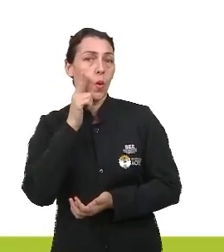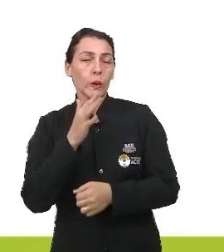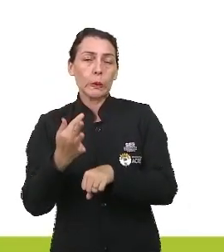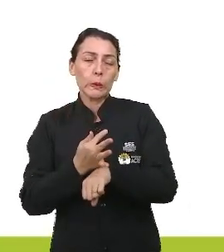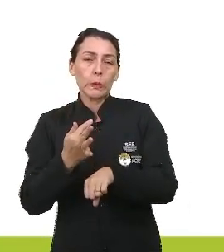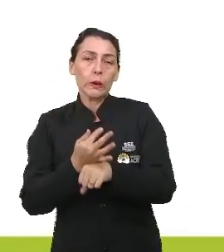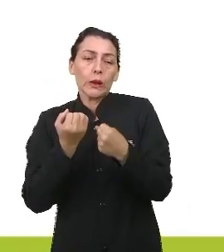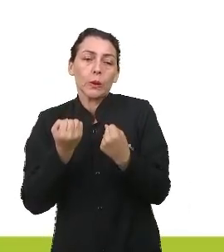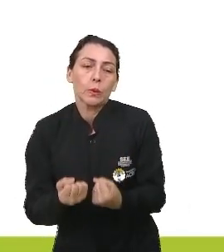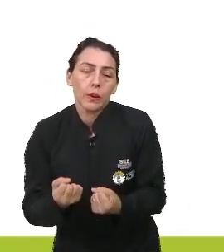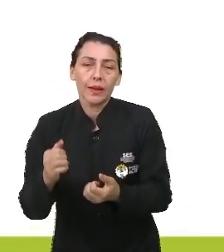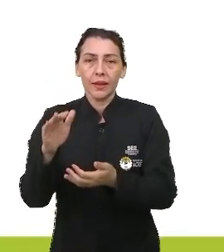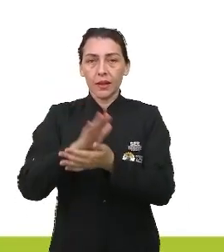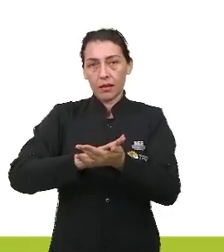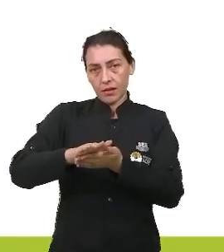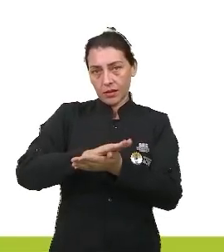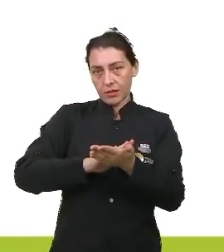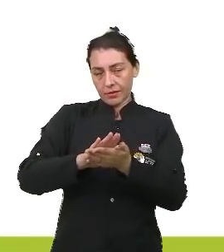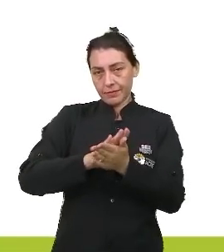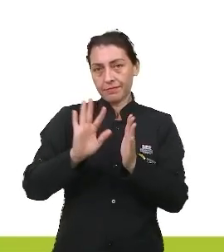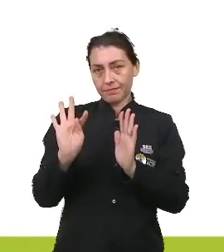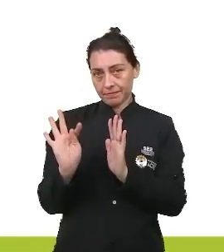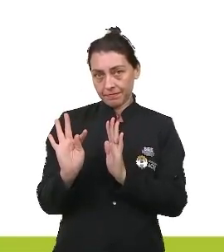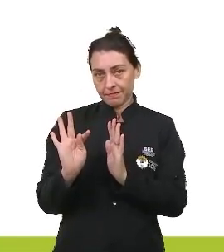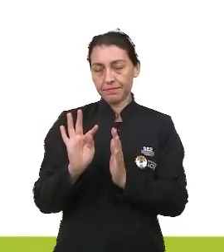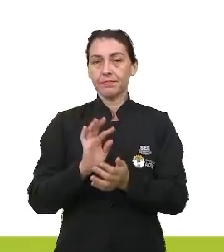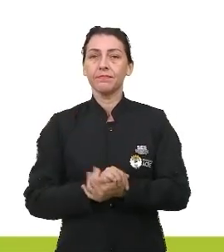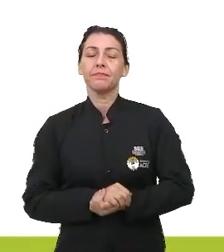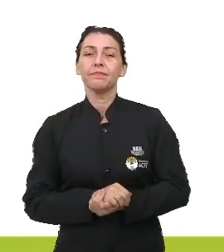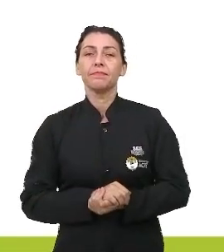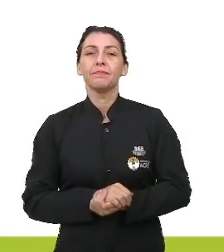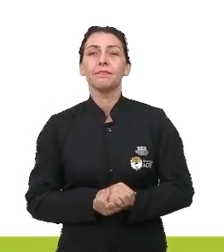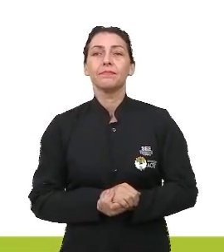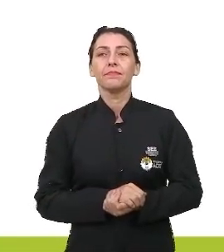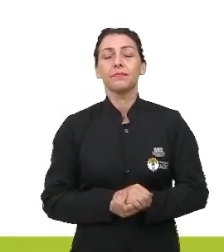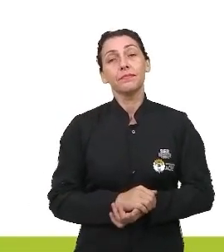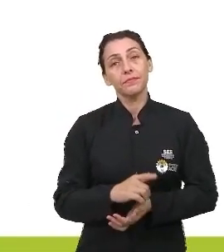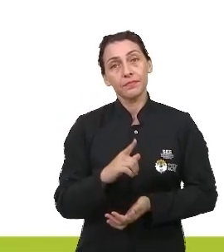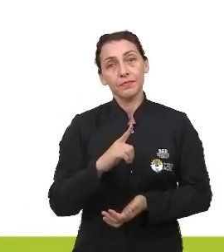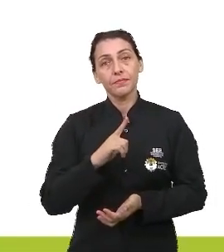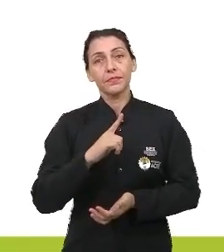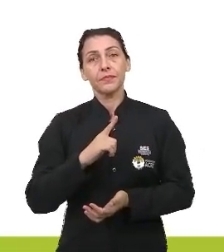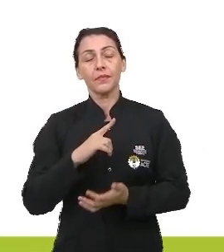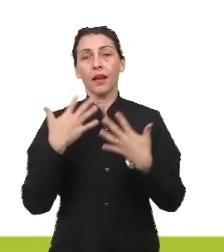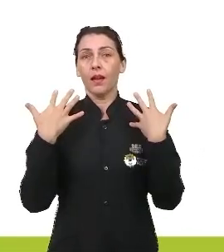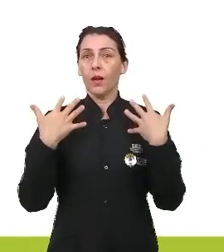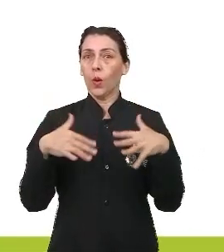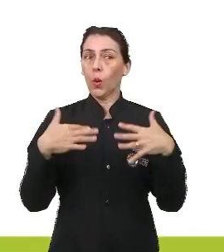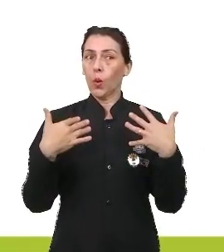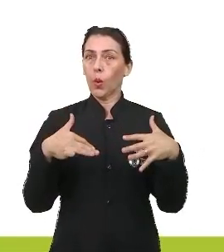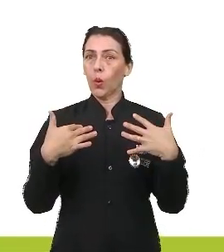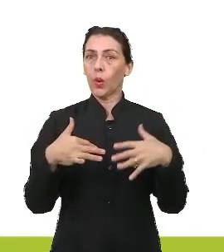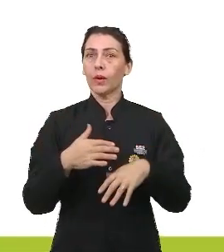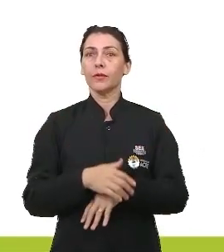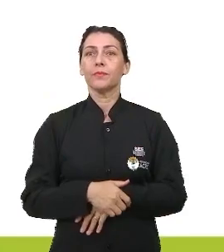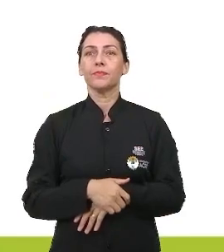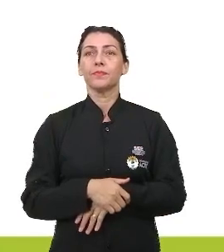nenhum peso que pesaria uma tonelada. Nesse caso aí, eu tenho, é um exagero.